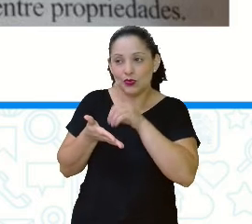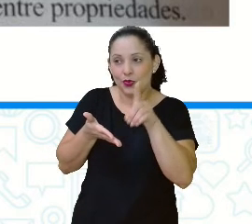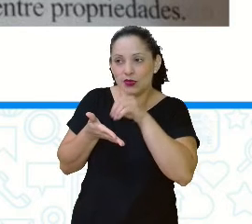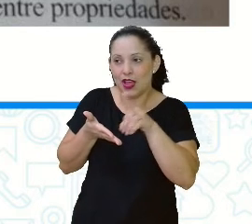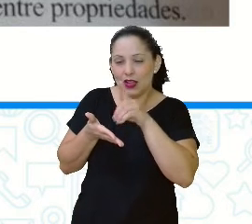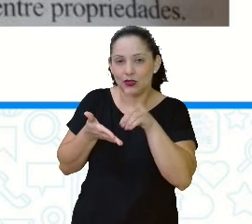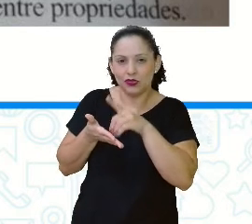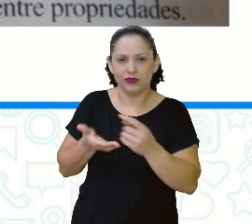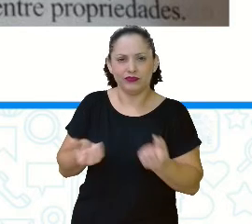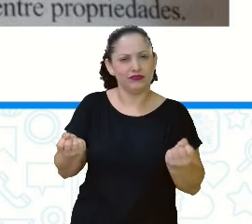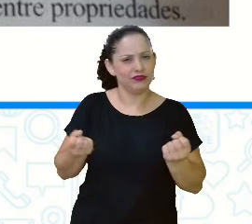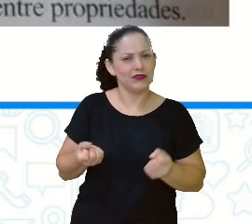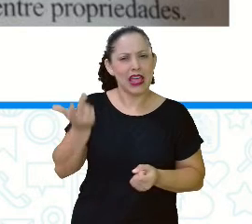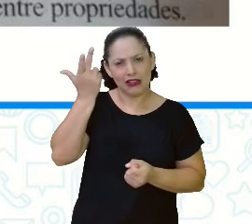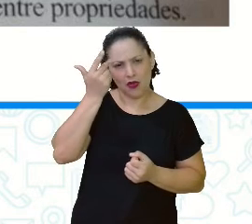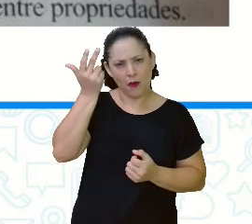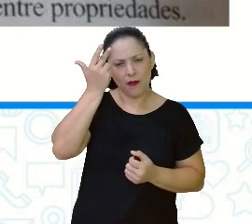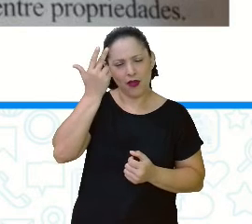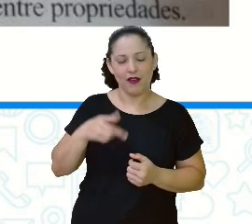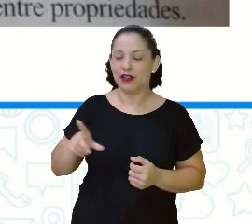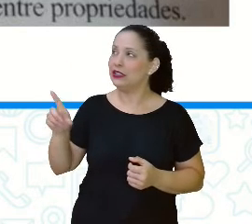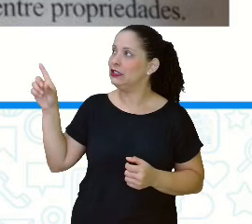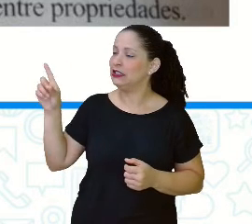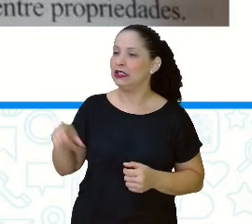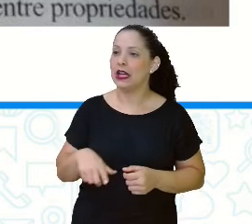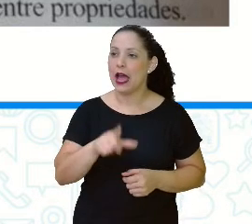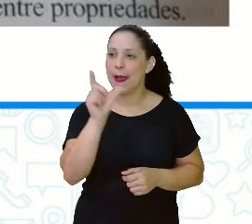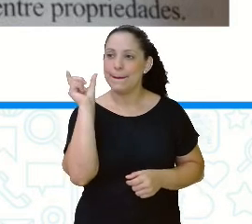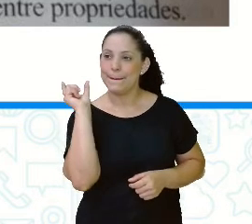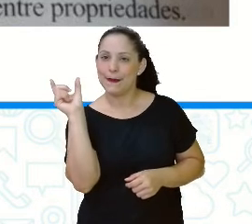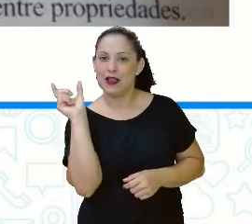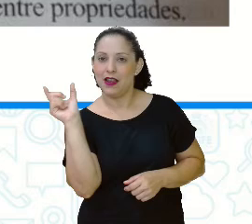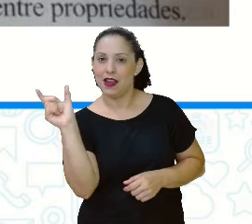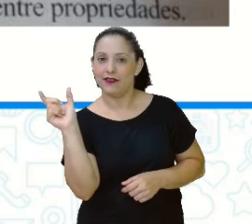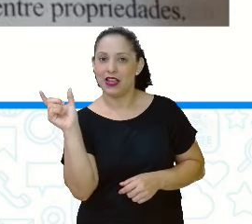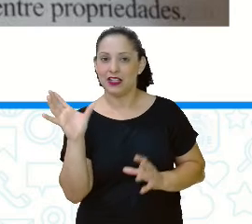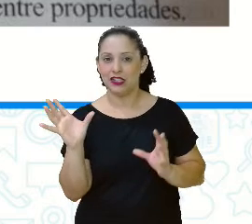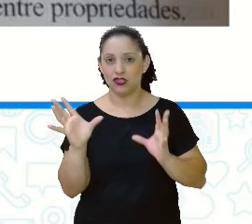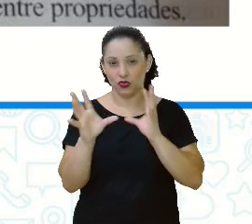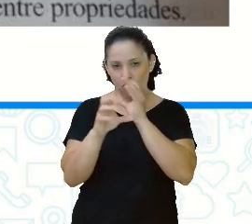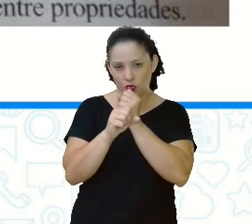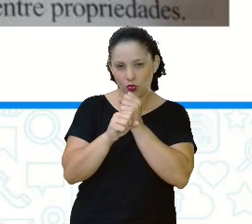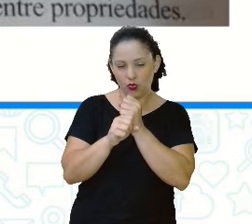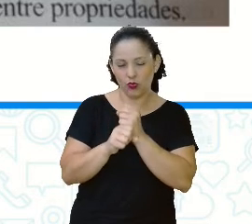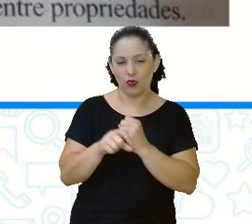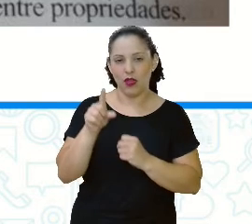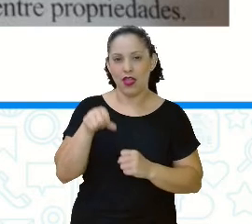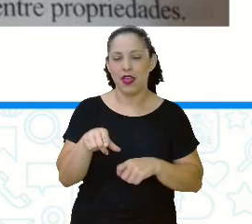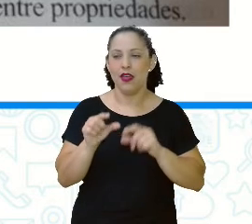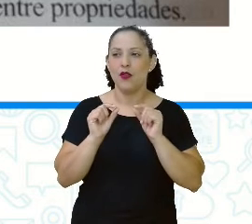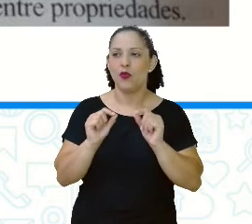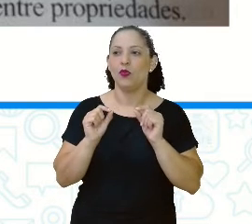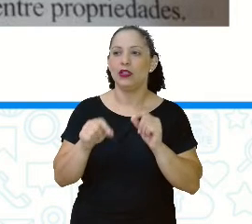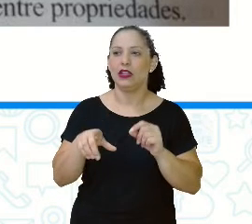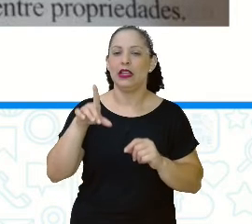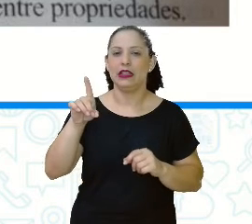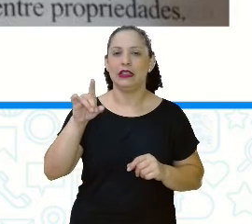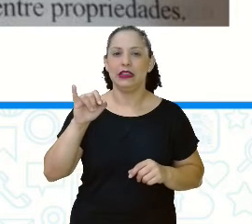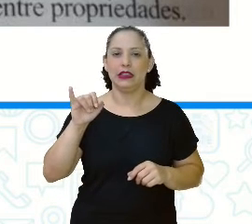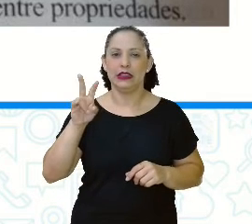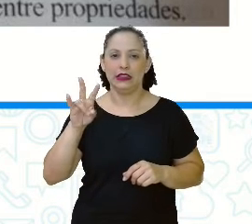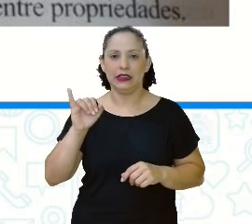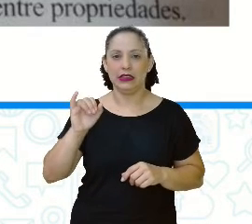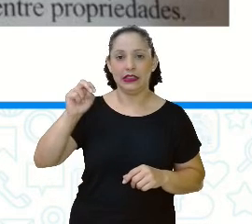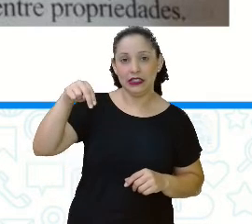isso aqui são os mais comuns, não é? Estão vendo? Essa palavra mais escura é a palavra, por exemplo, divino. Aí tem que diz respeito a